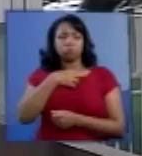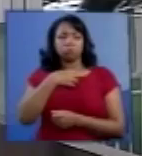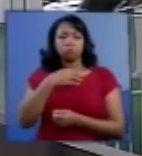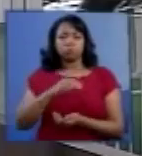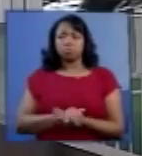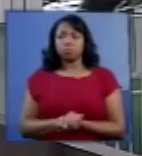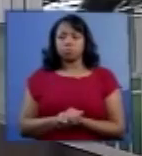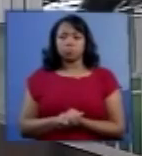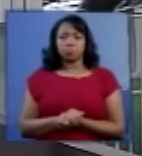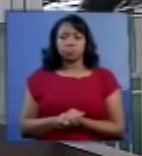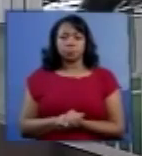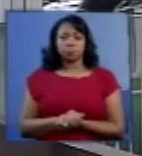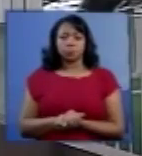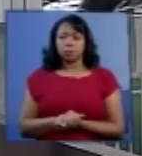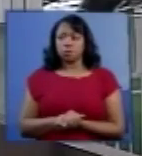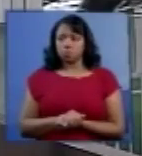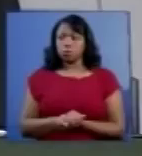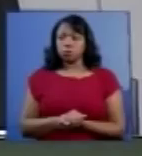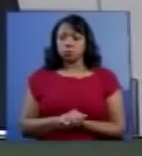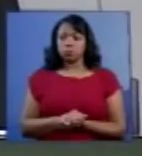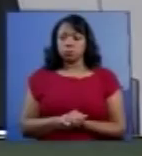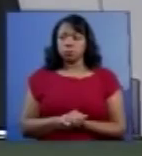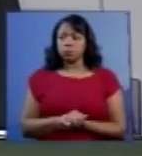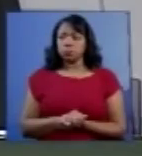Doutor Rodolfo, com a palavra.